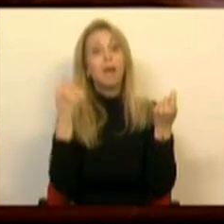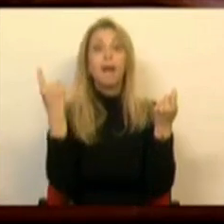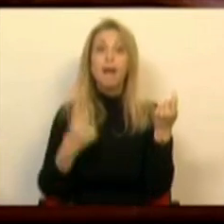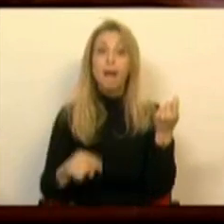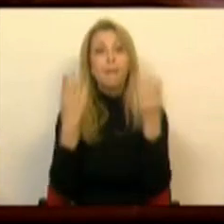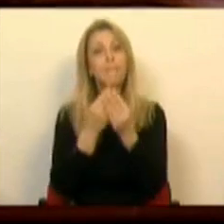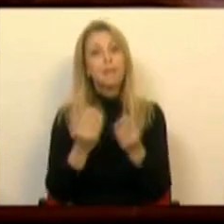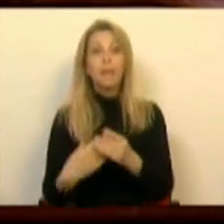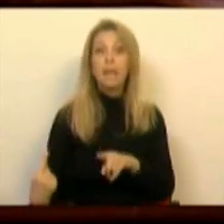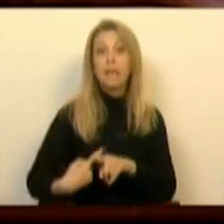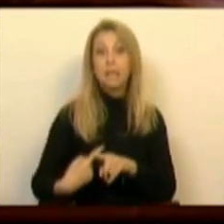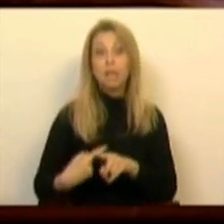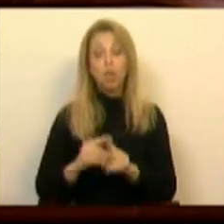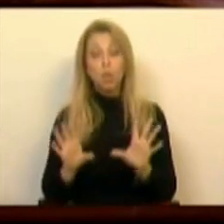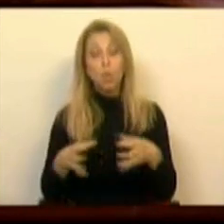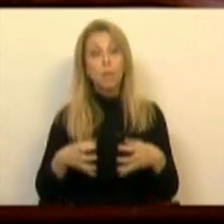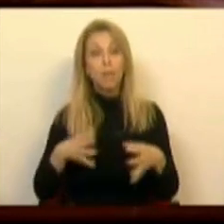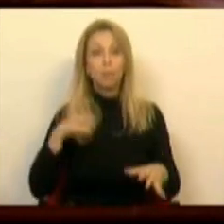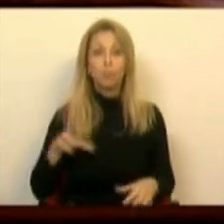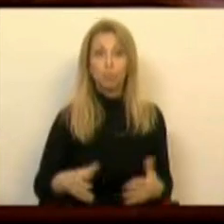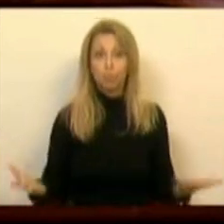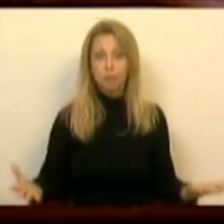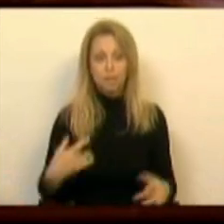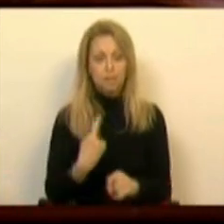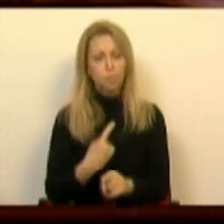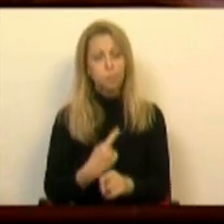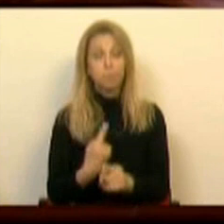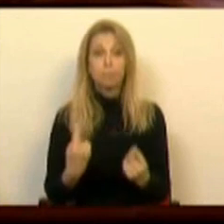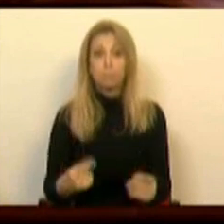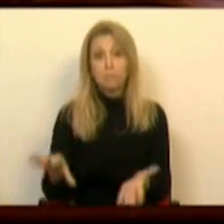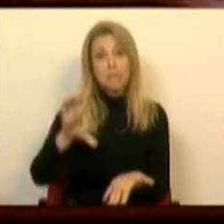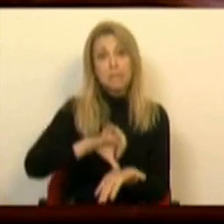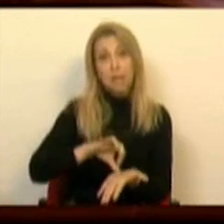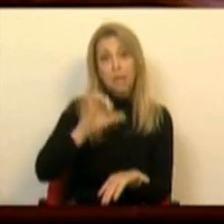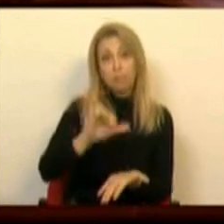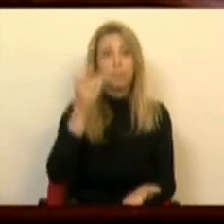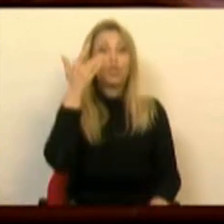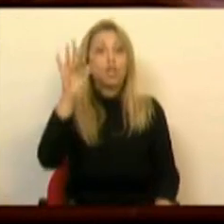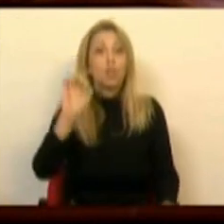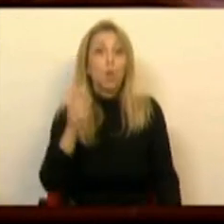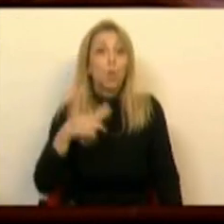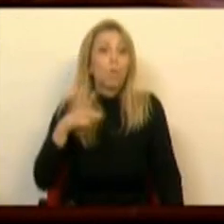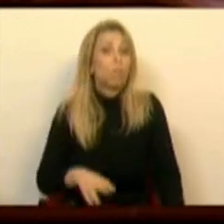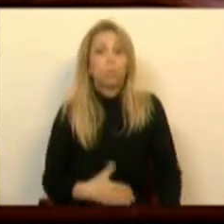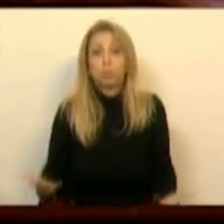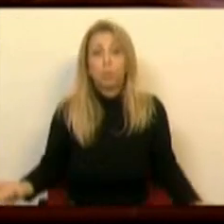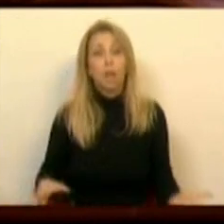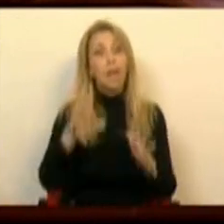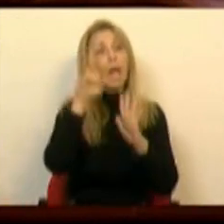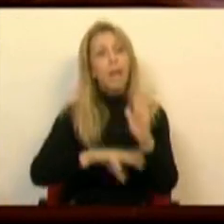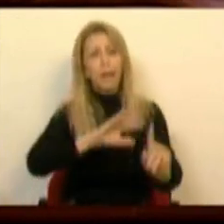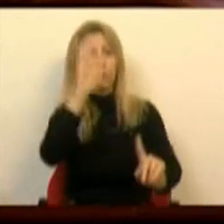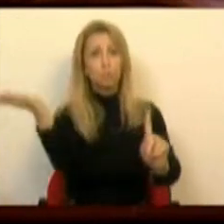matérias do interesse das comunidades portuguesas, independentemente da sua sede ser no estrangeiro ou em Portugal, com regras